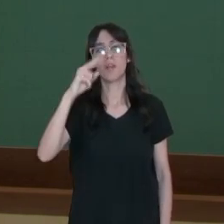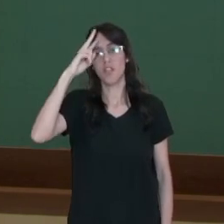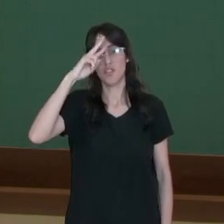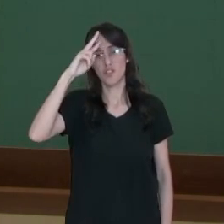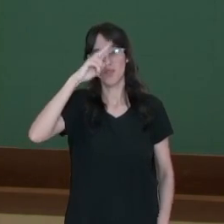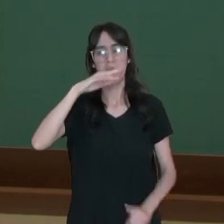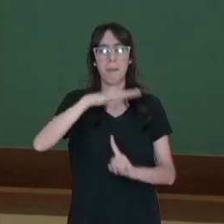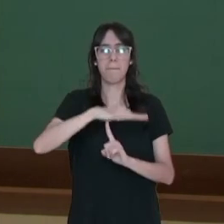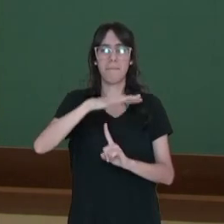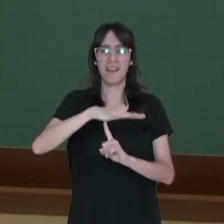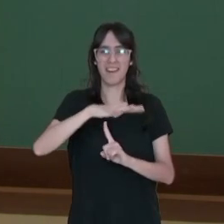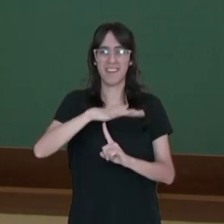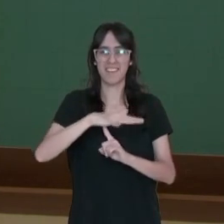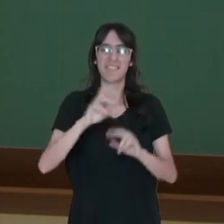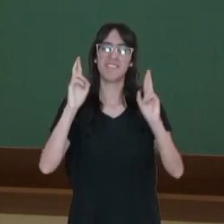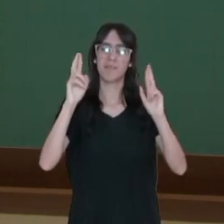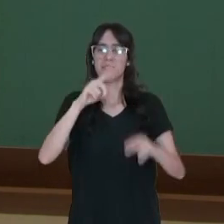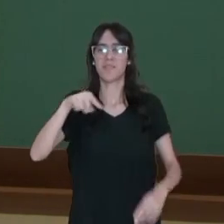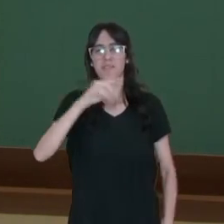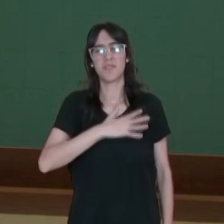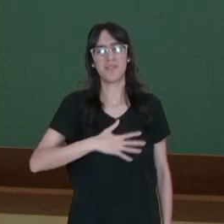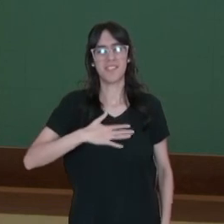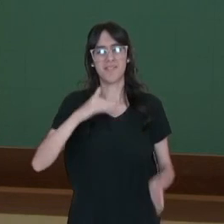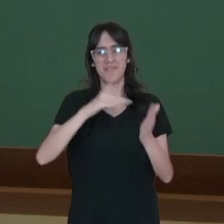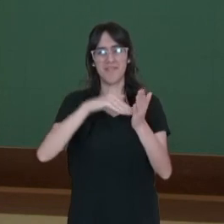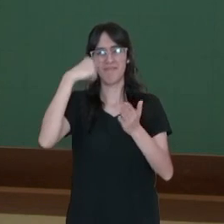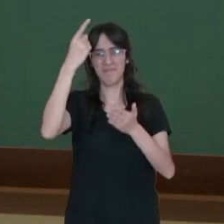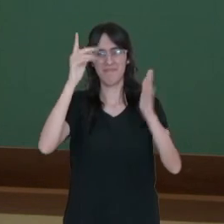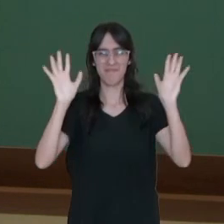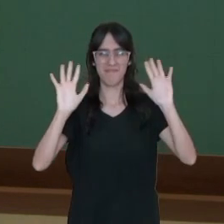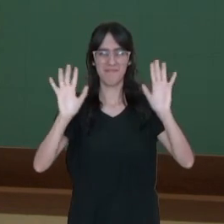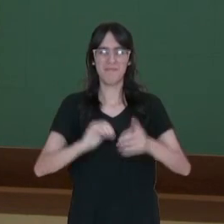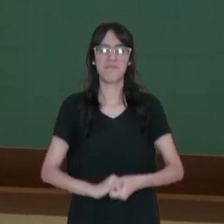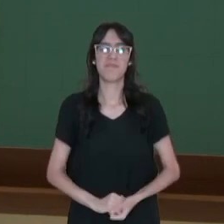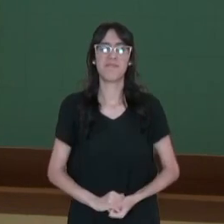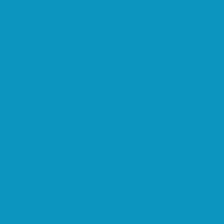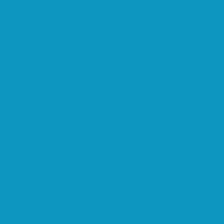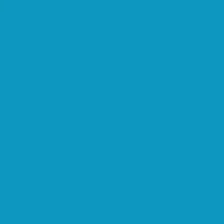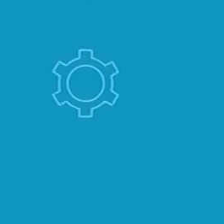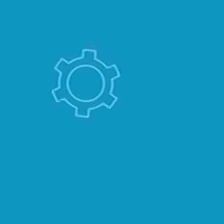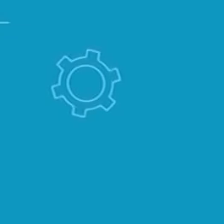história do Paraná. Espero que vocês tenham gostado. Até breve!